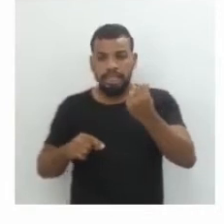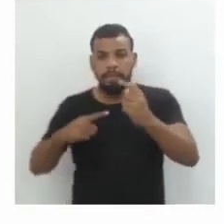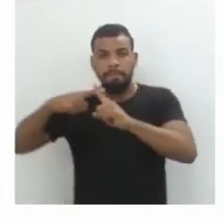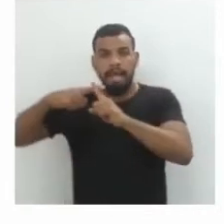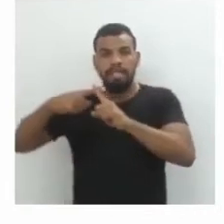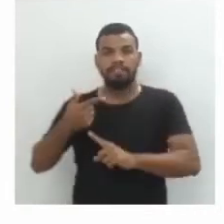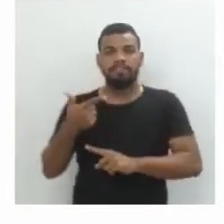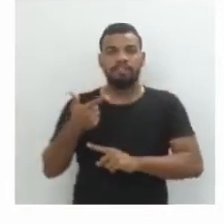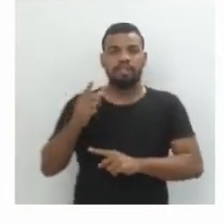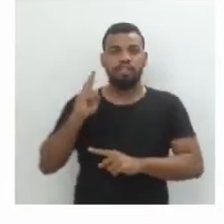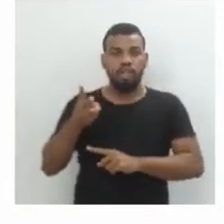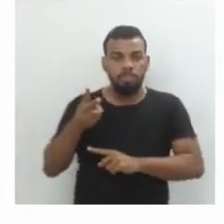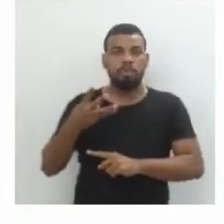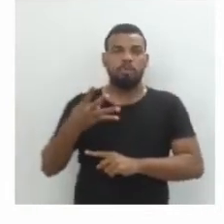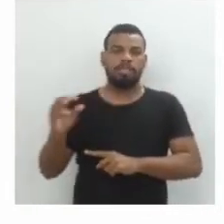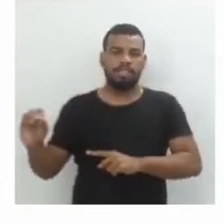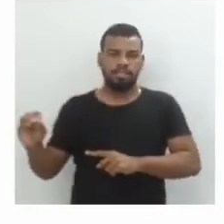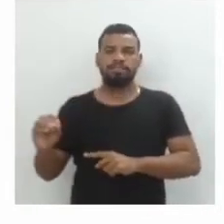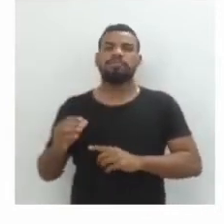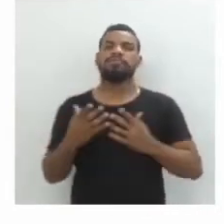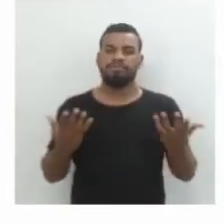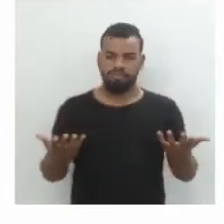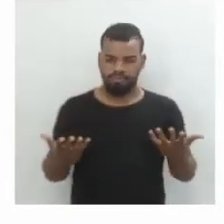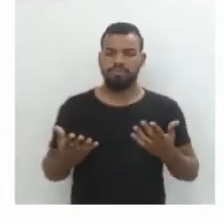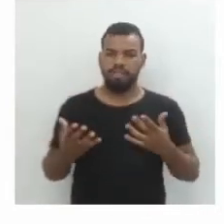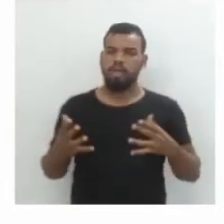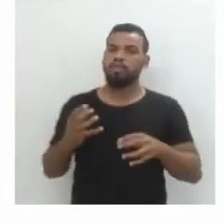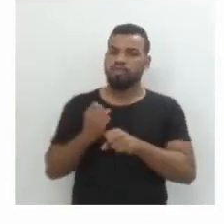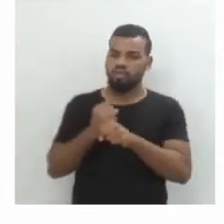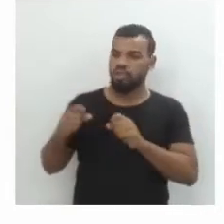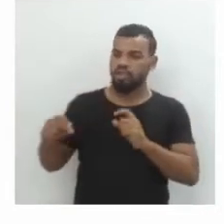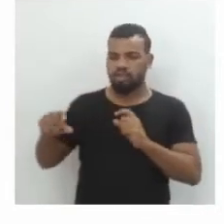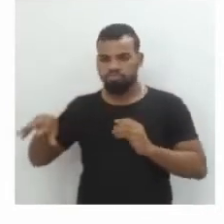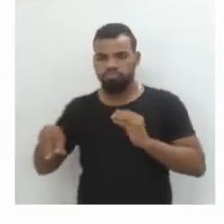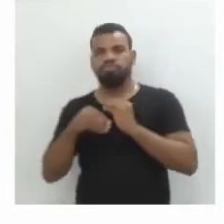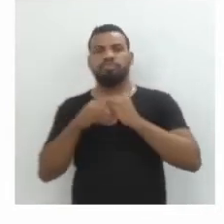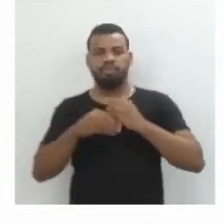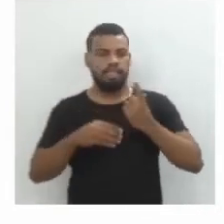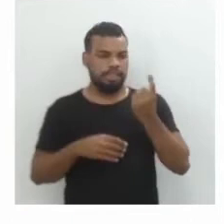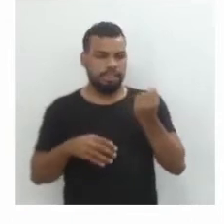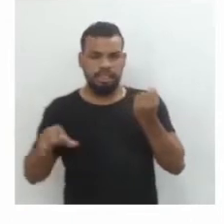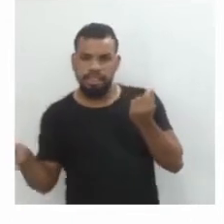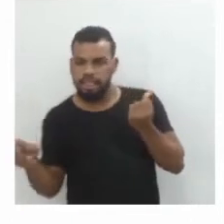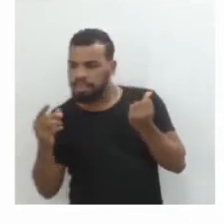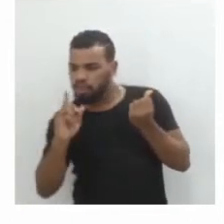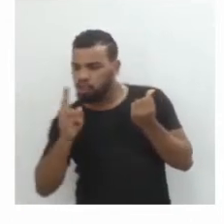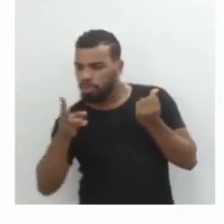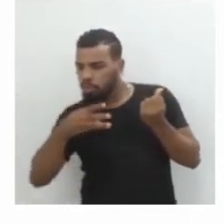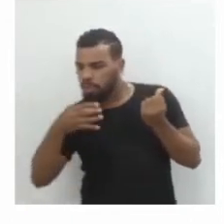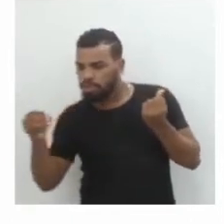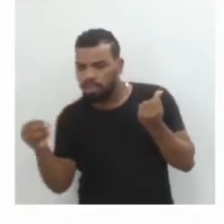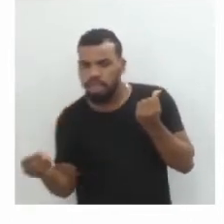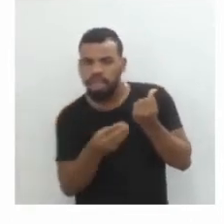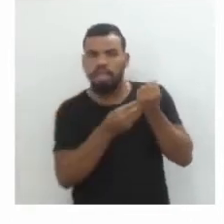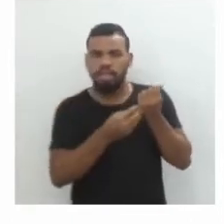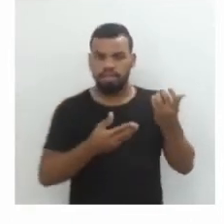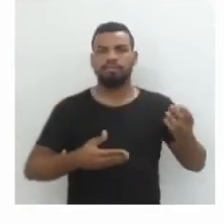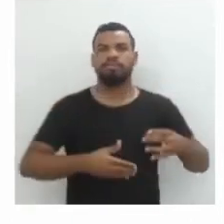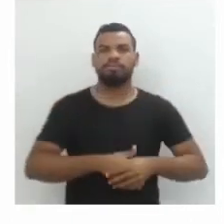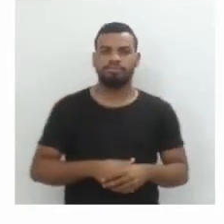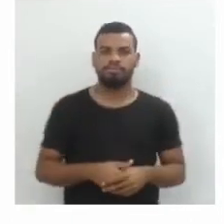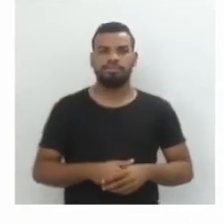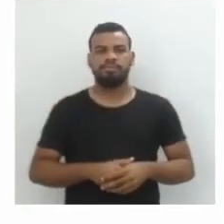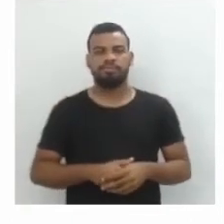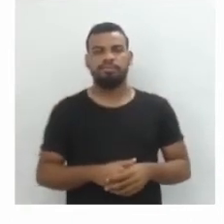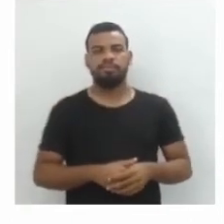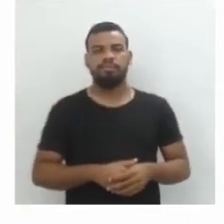vai ser o valor que ela pegou, mas esse juro que transcorreu a essa taxa de 5% durante 3 anos, que deu o valor